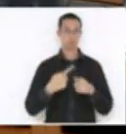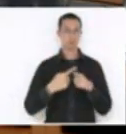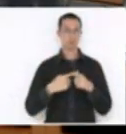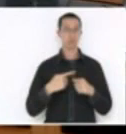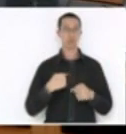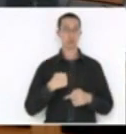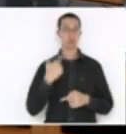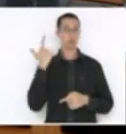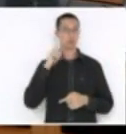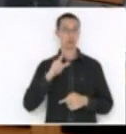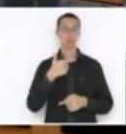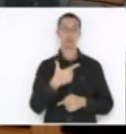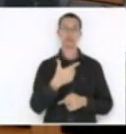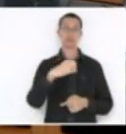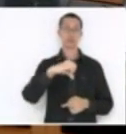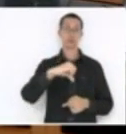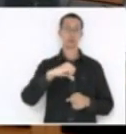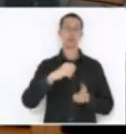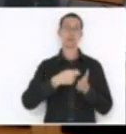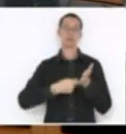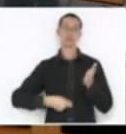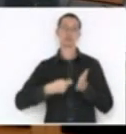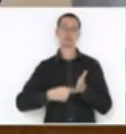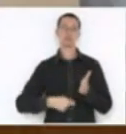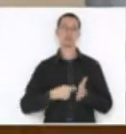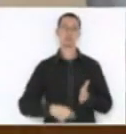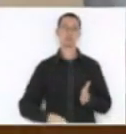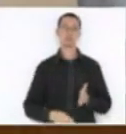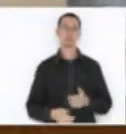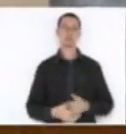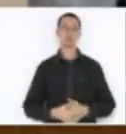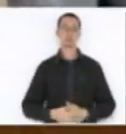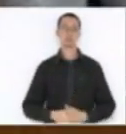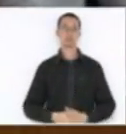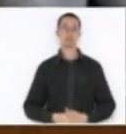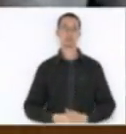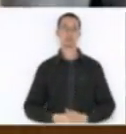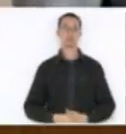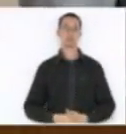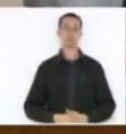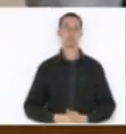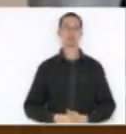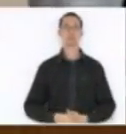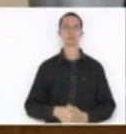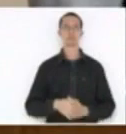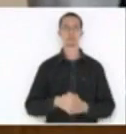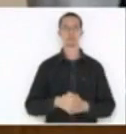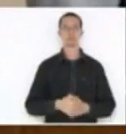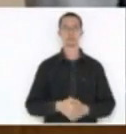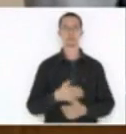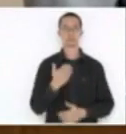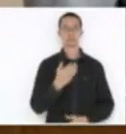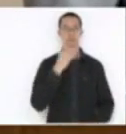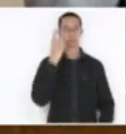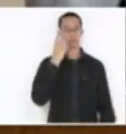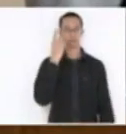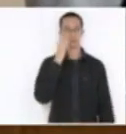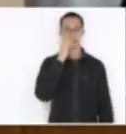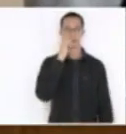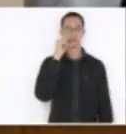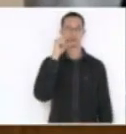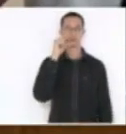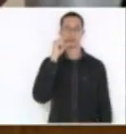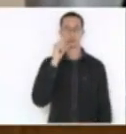minha. Ok. Então, debate em conjunto, votação em separado. Está com a palavra o deputado Dilceu e Dresch,